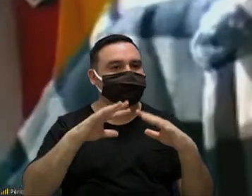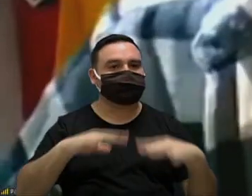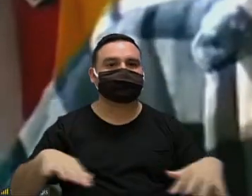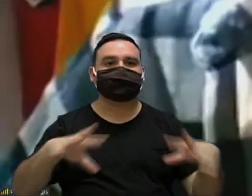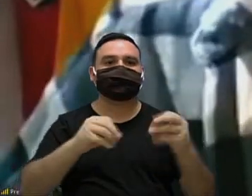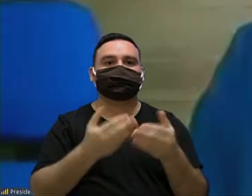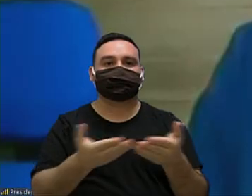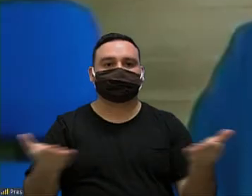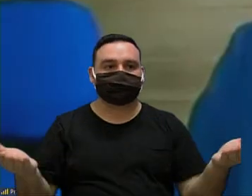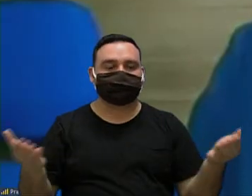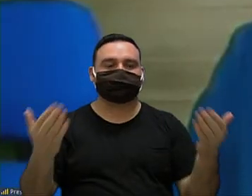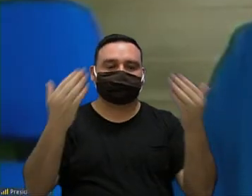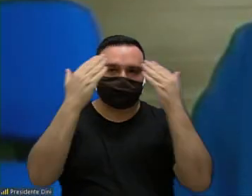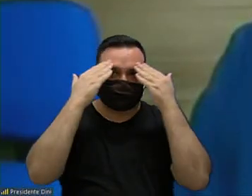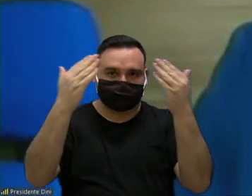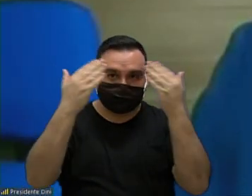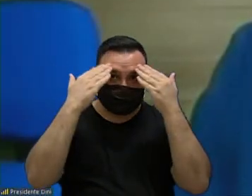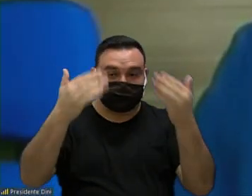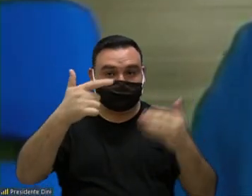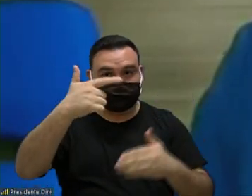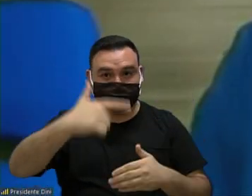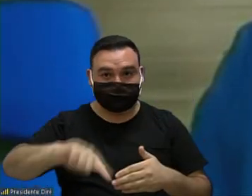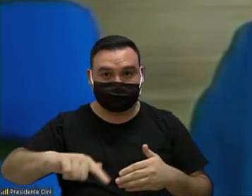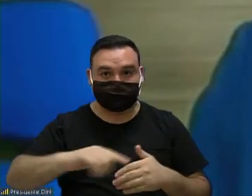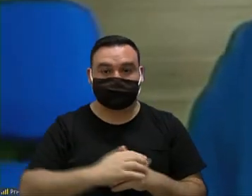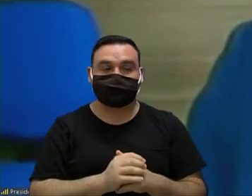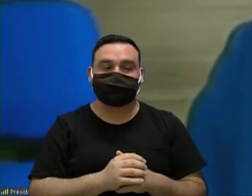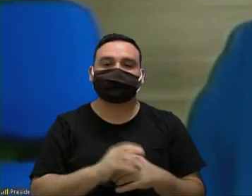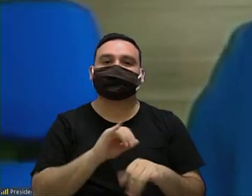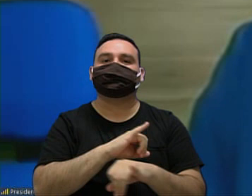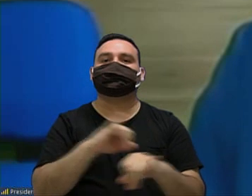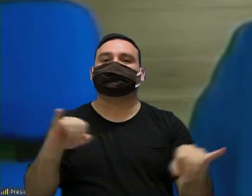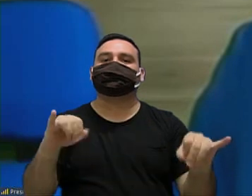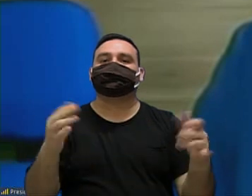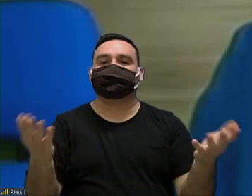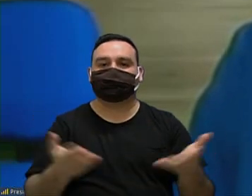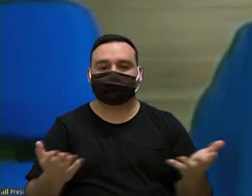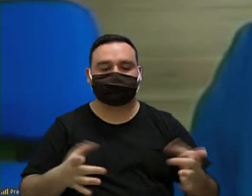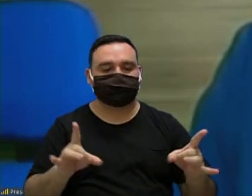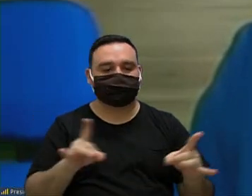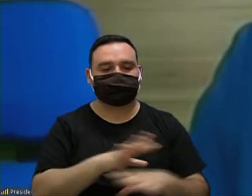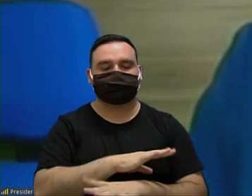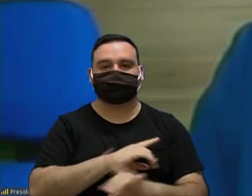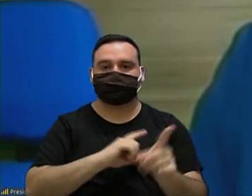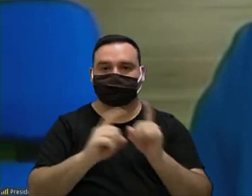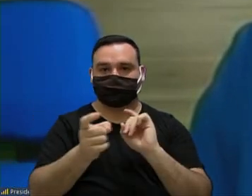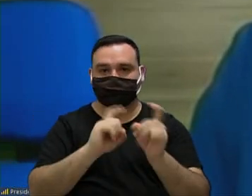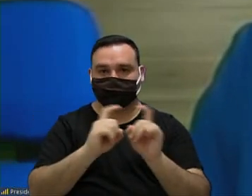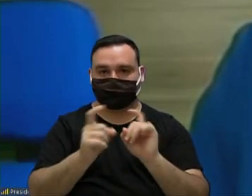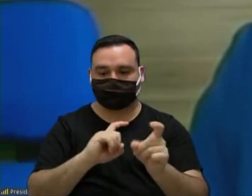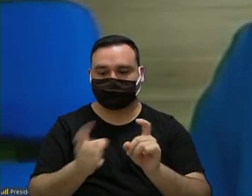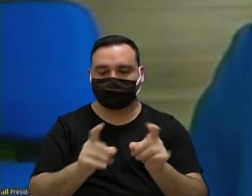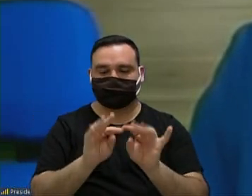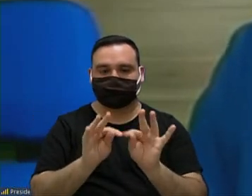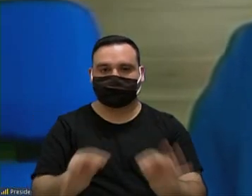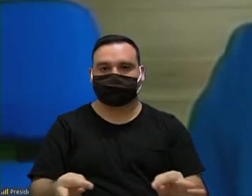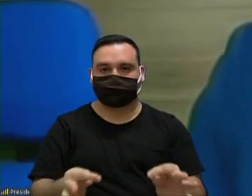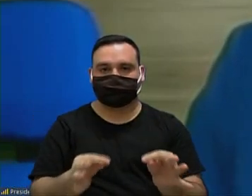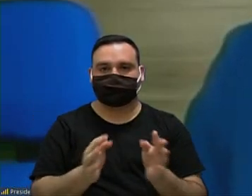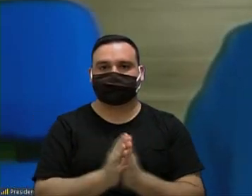muito obrigado mais uma vez e declaro assim encerrada a nossa sessão